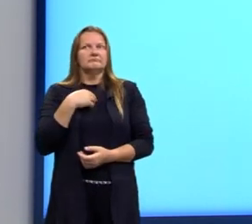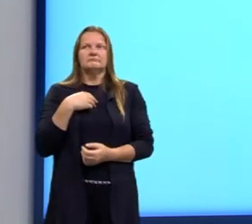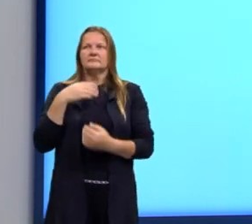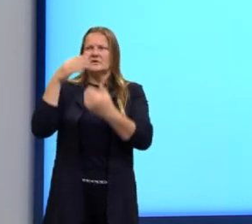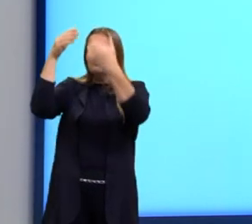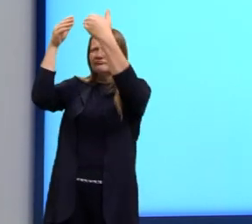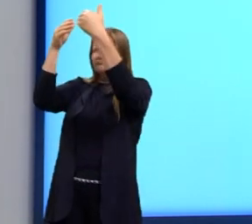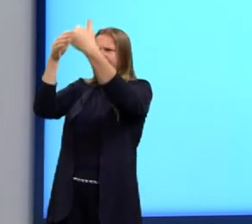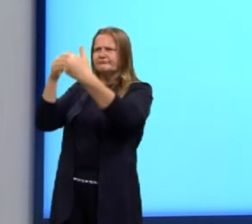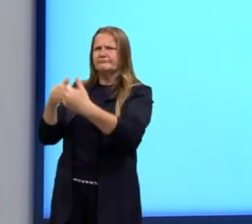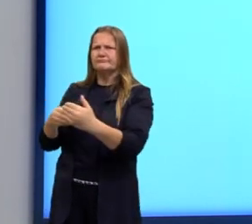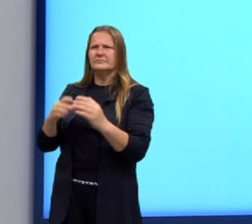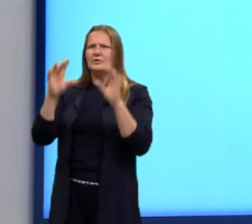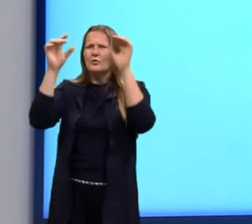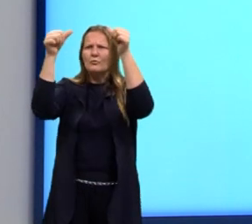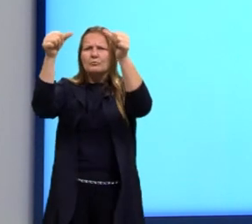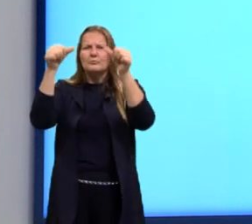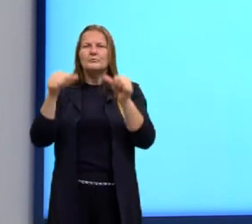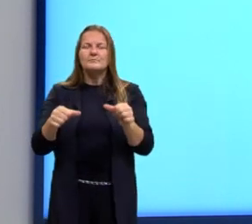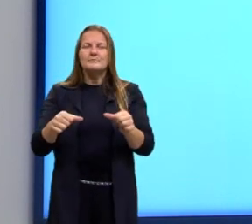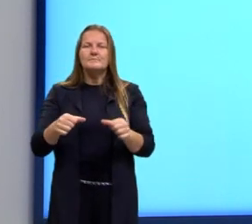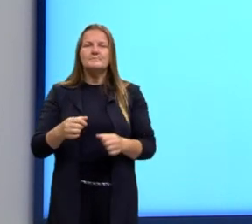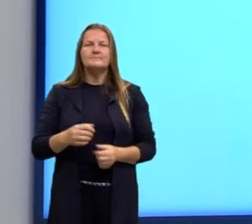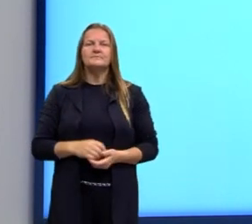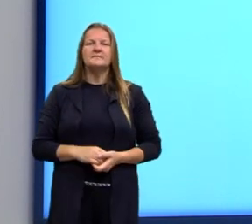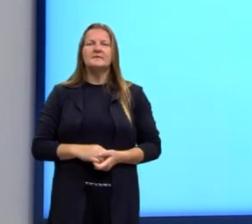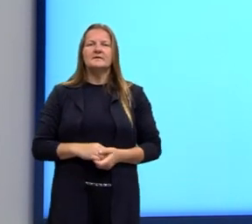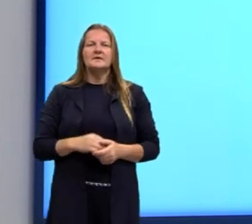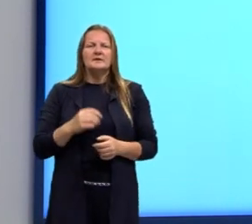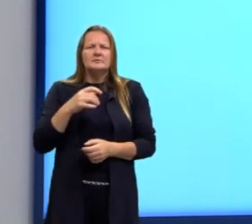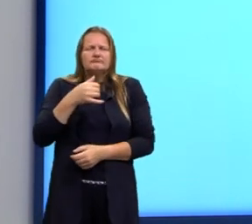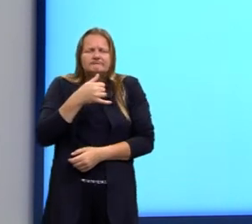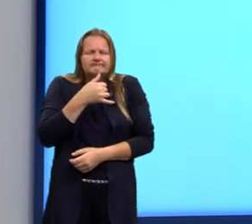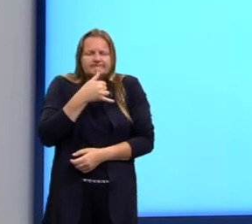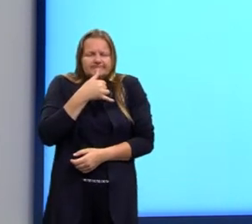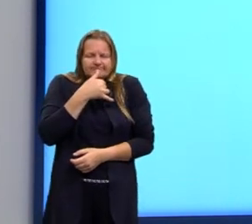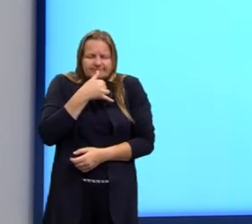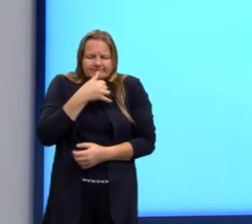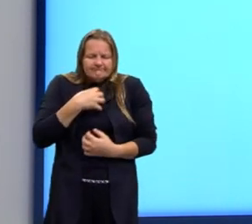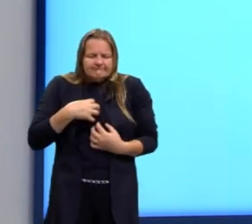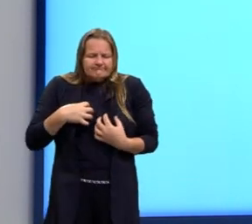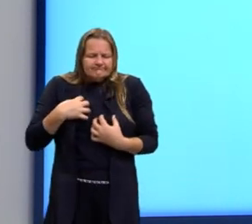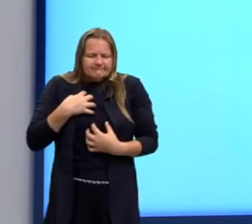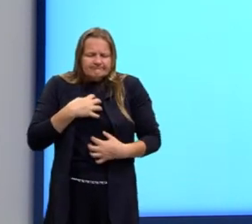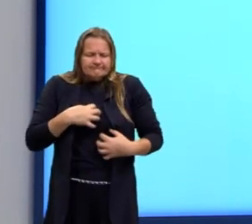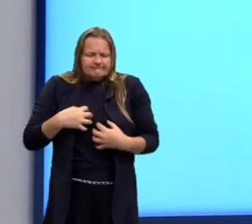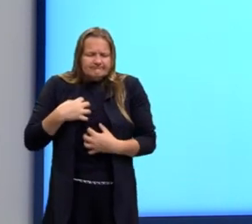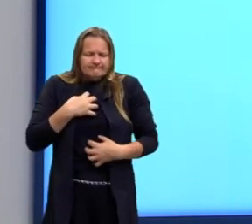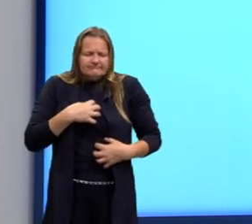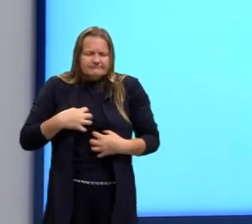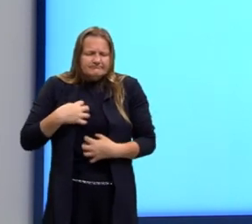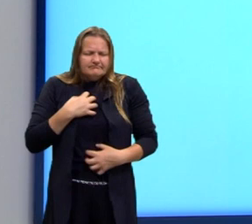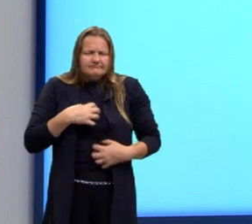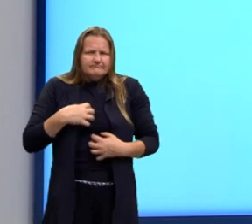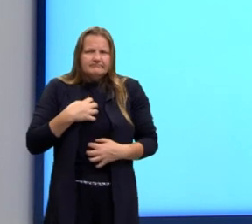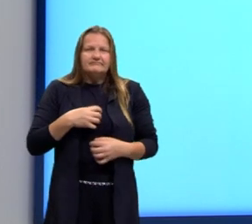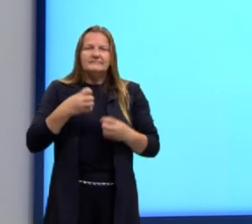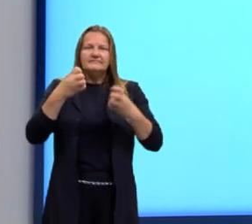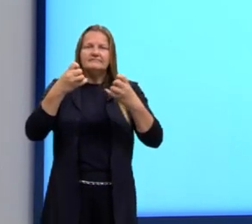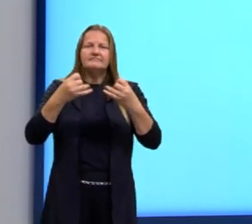traz, então, um desapontamento, porque ele fala assim,